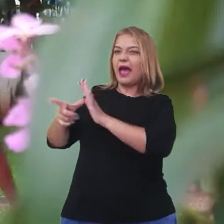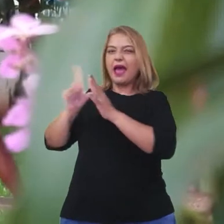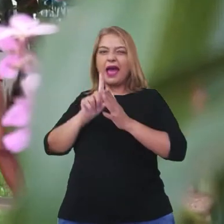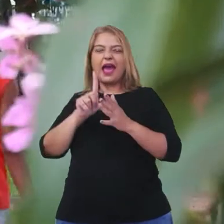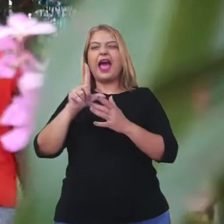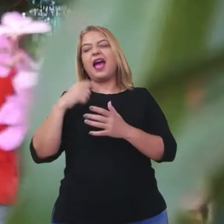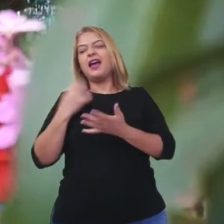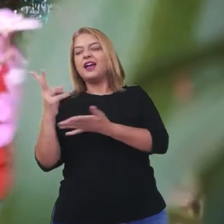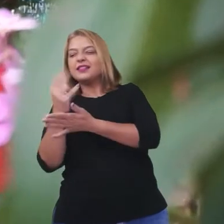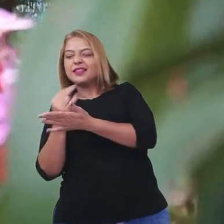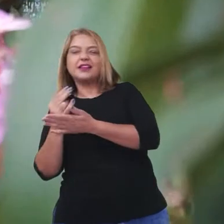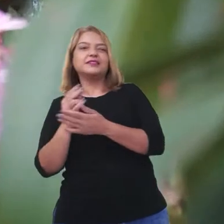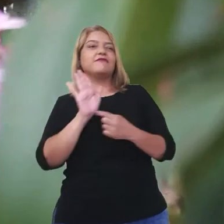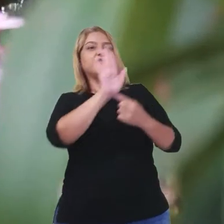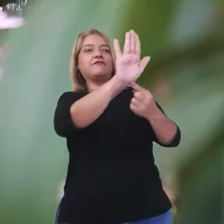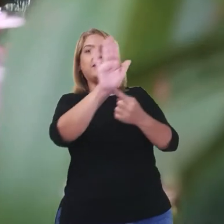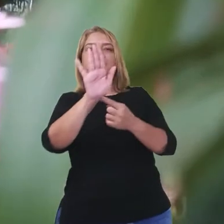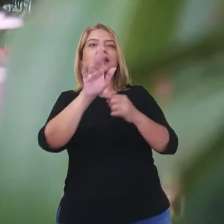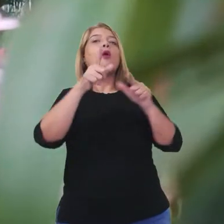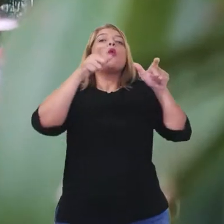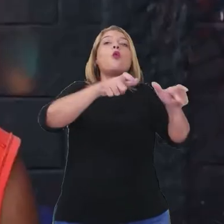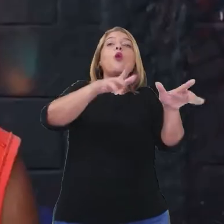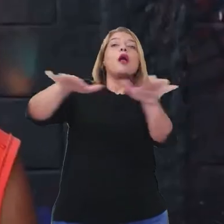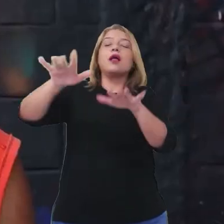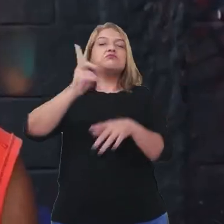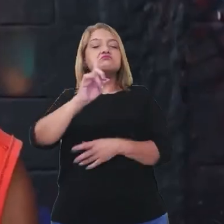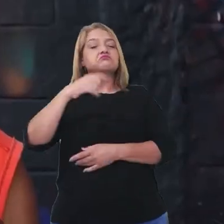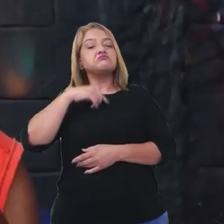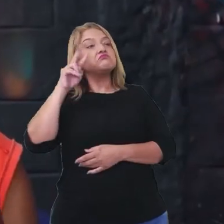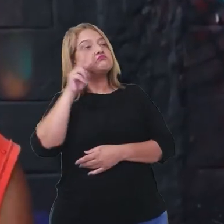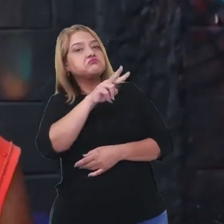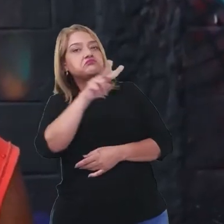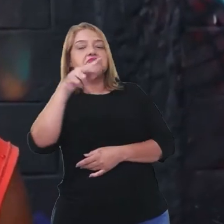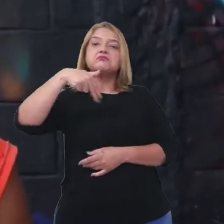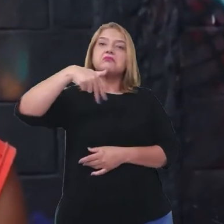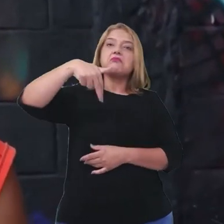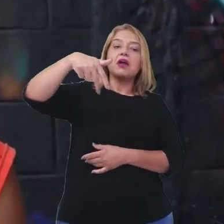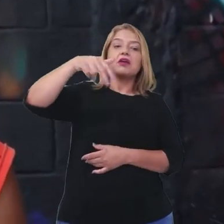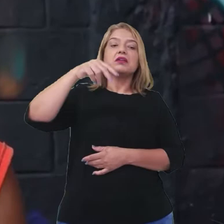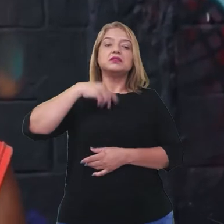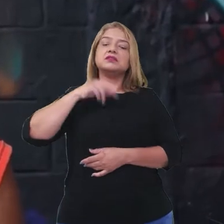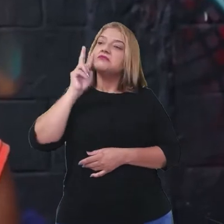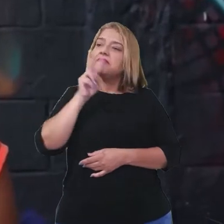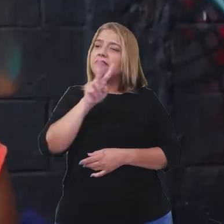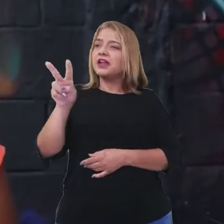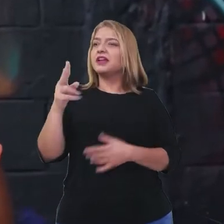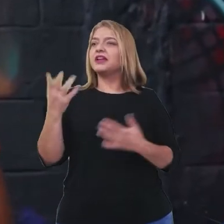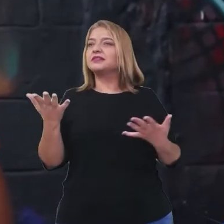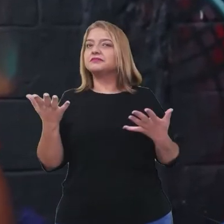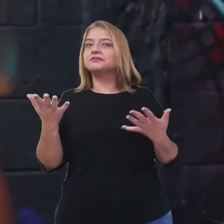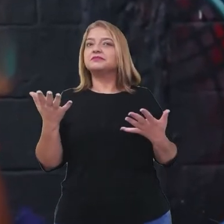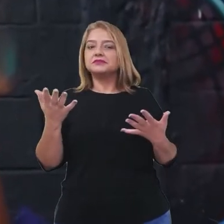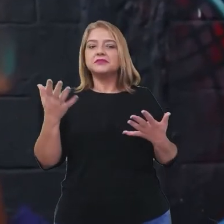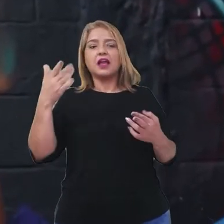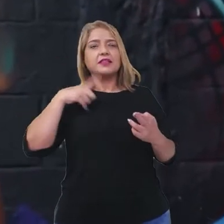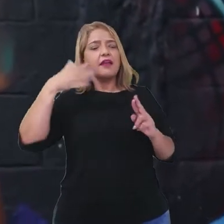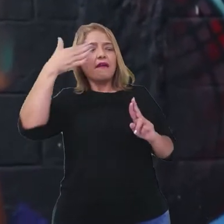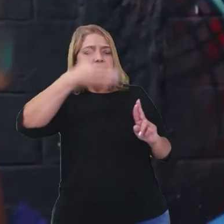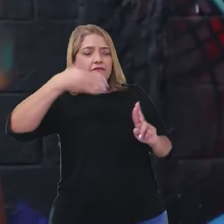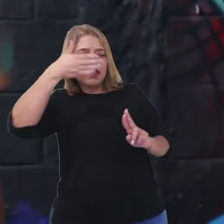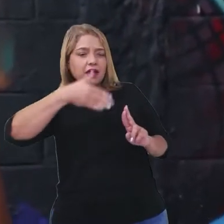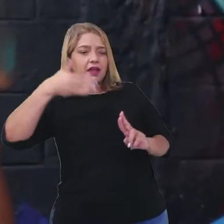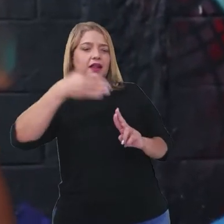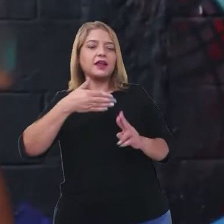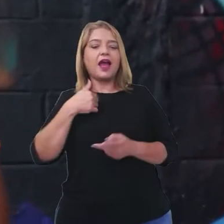fazer esse desenho em tal lugar. Na hora que eu paro de frente ao muro, que eu dou uma olhada na referência ali,